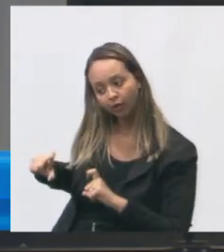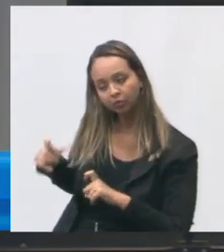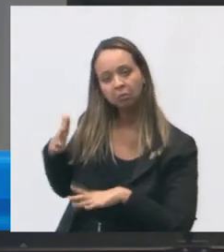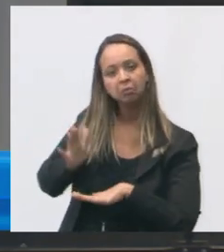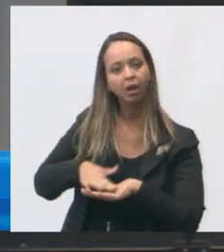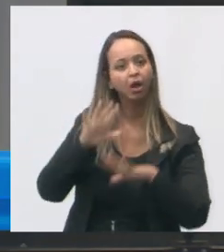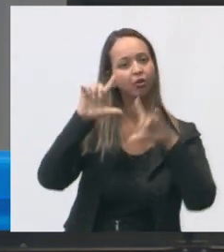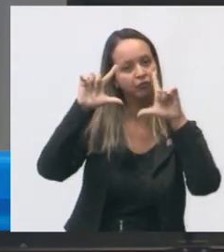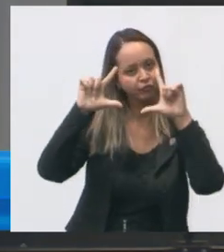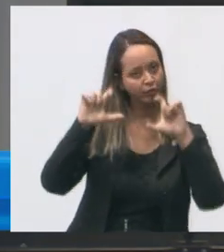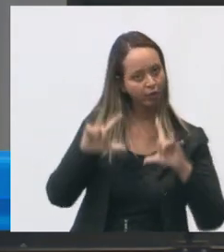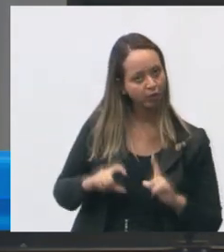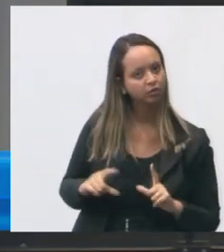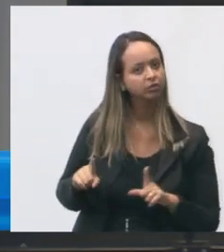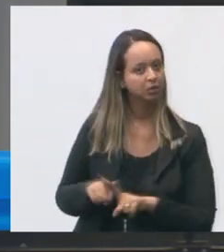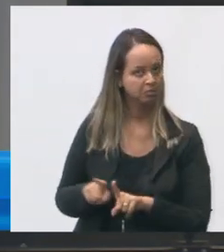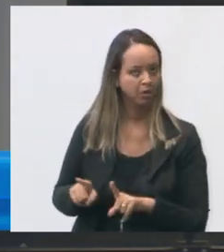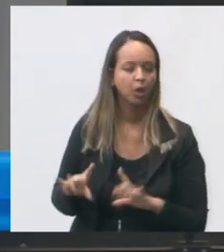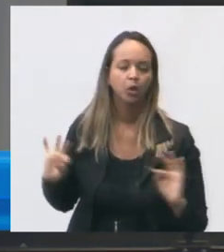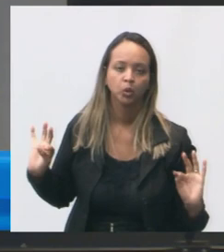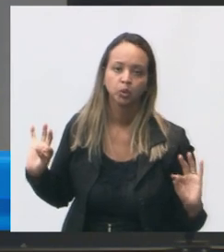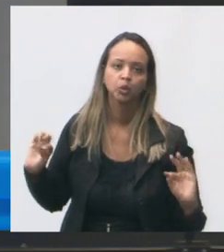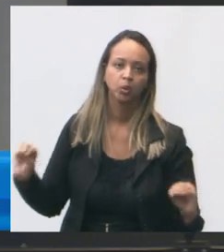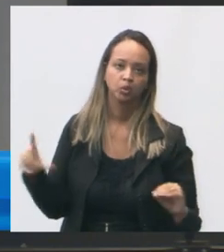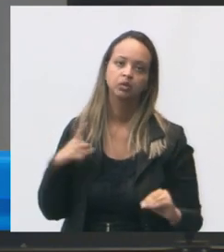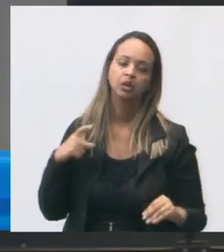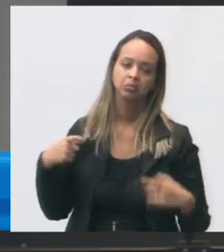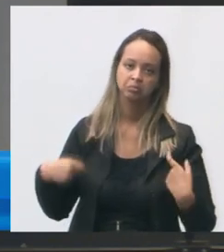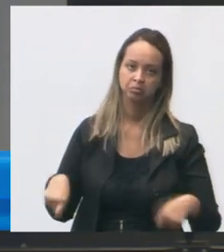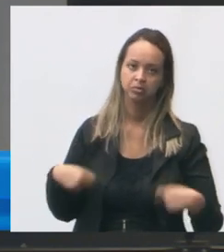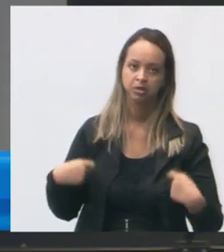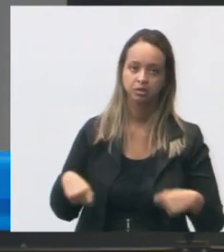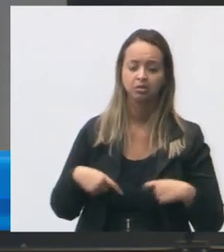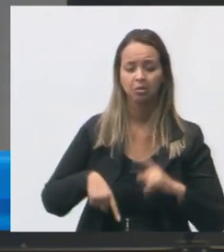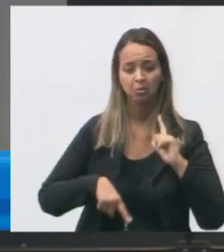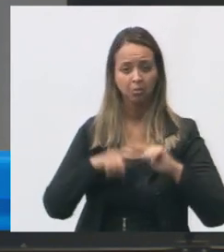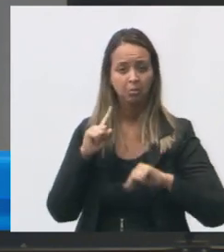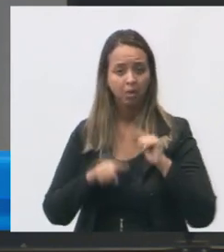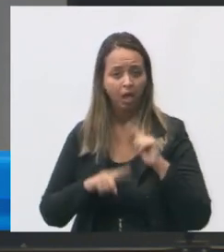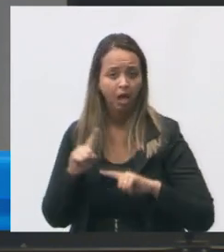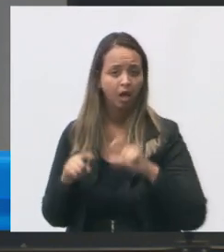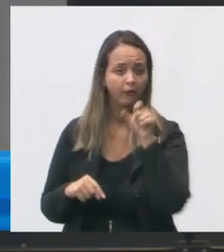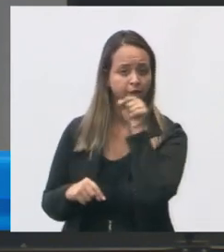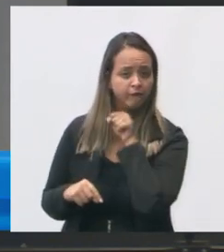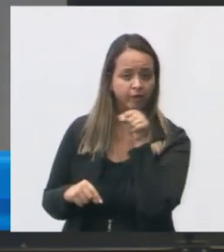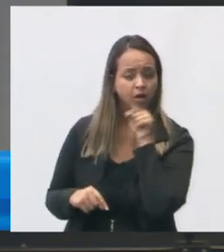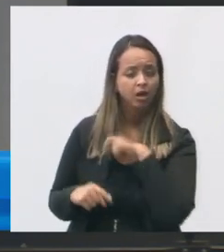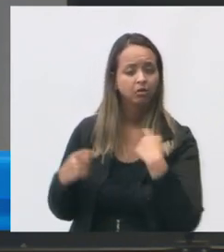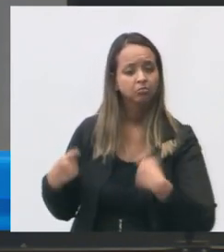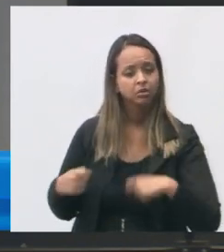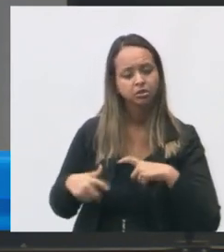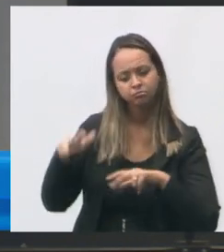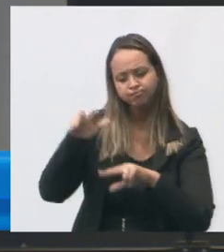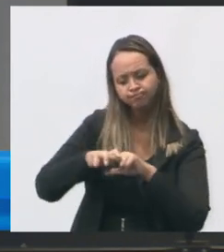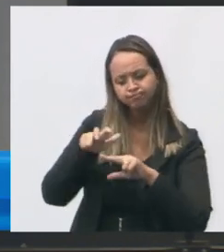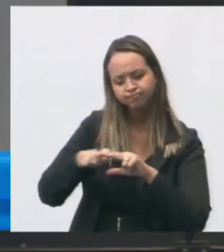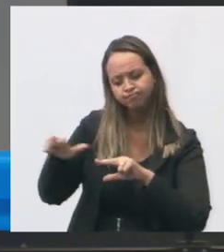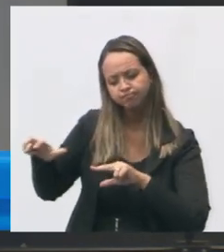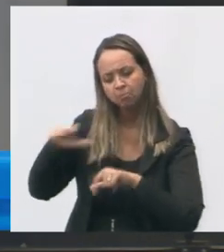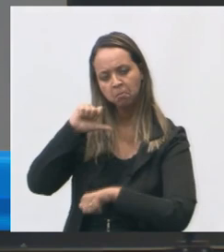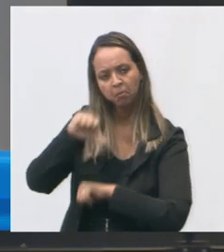fotos da unidade mesmo problema identificado em todas as unidades mobiliário de cadeiras precisando de troca